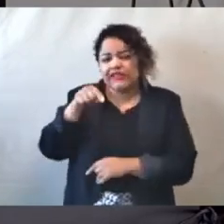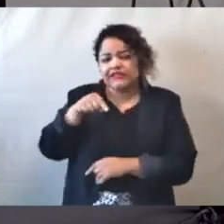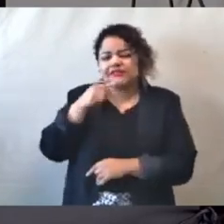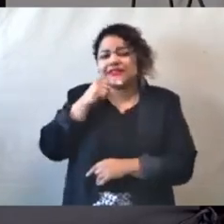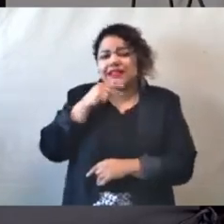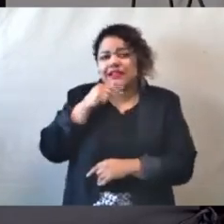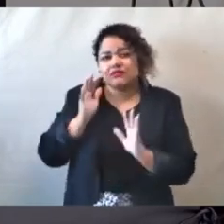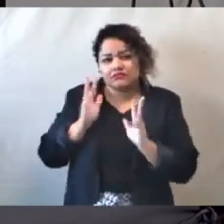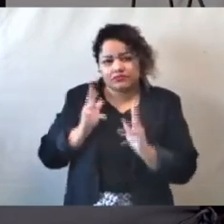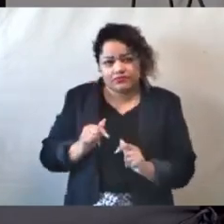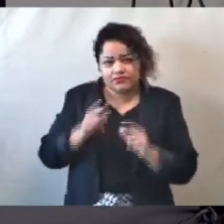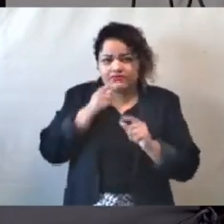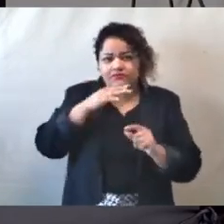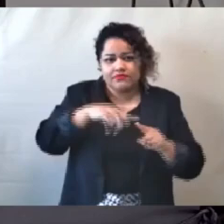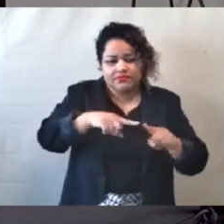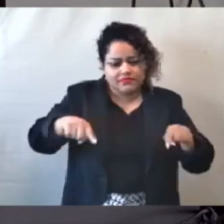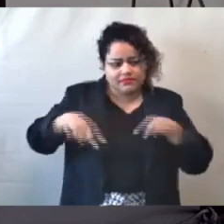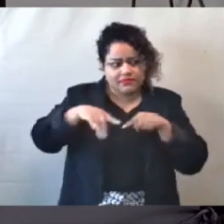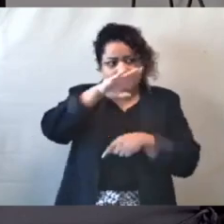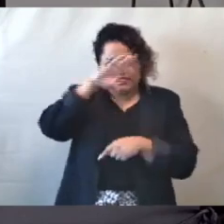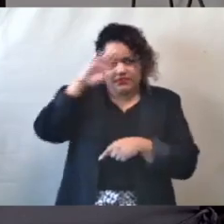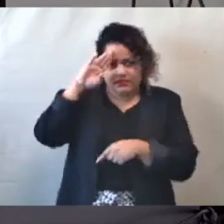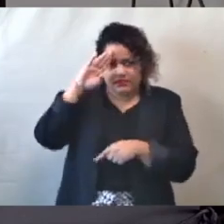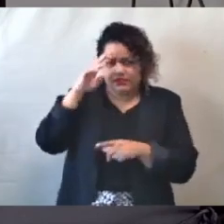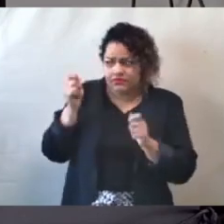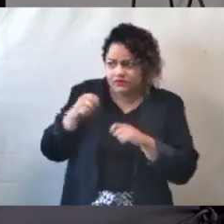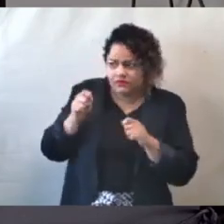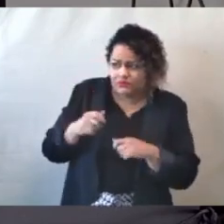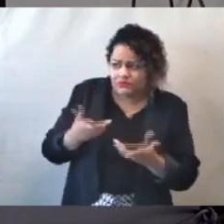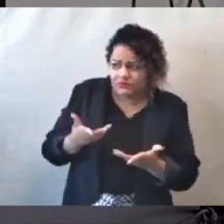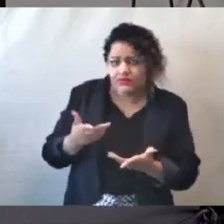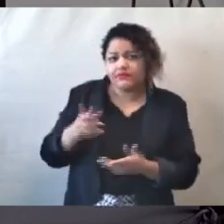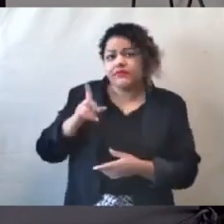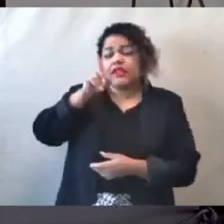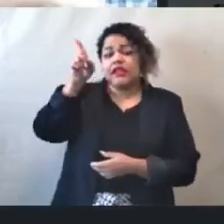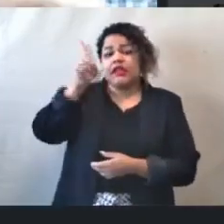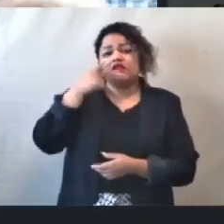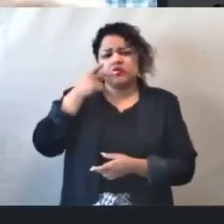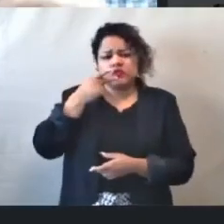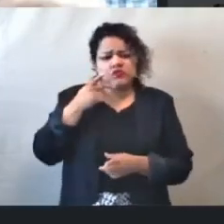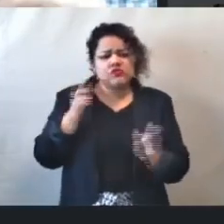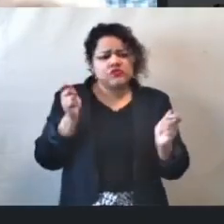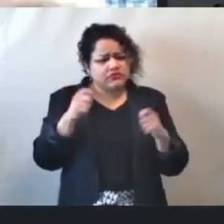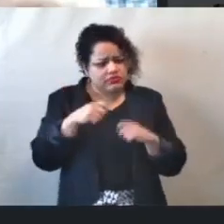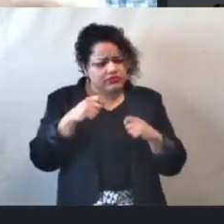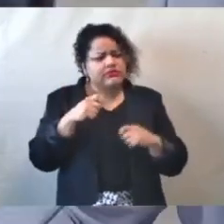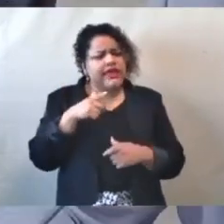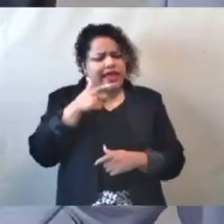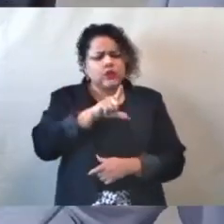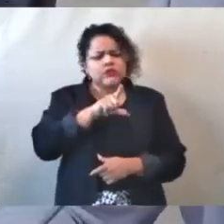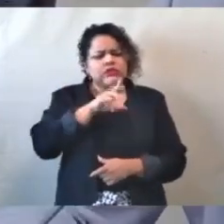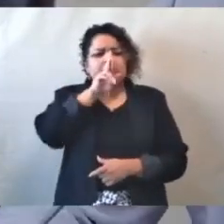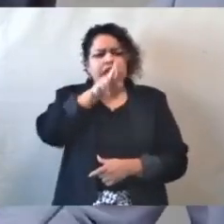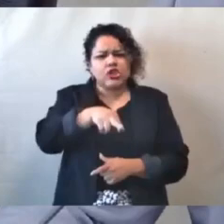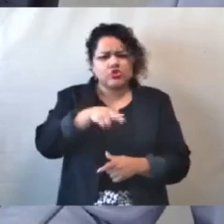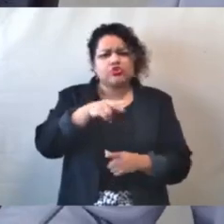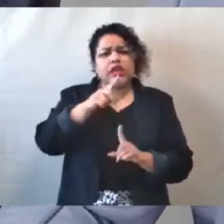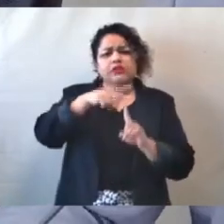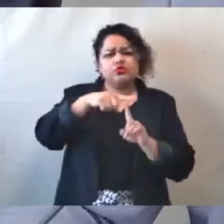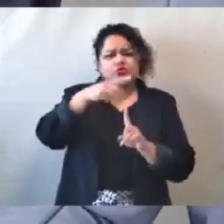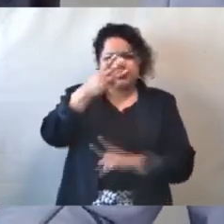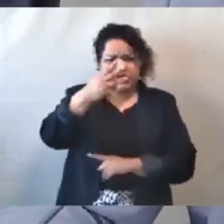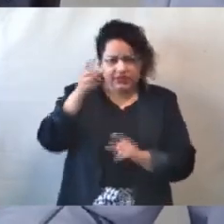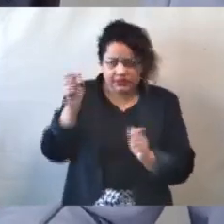Frente a esse posicionamento, vocês continuam defendendo que o tratamento pode alcançar o resultado de classe 3? Eu faço o registro,